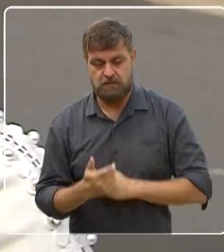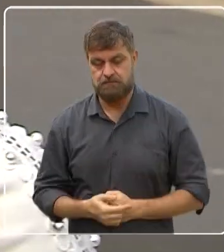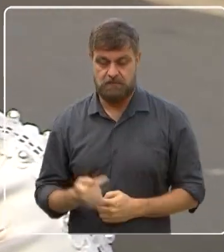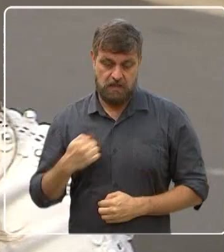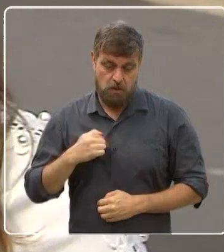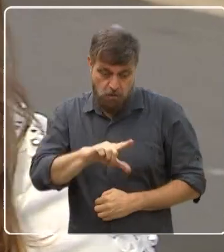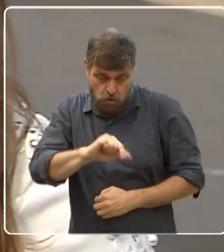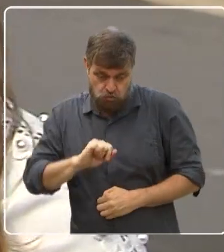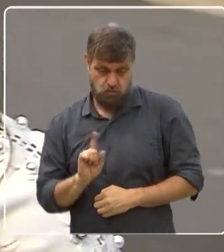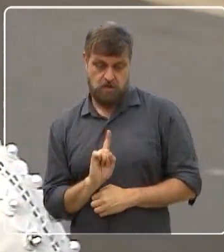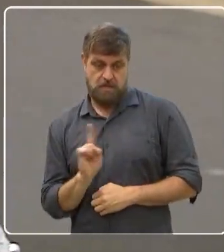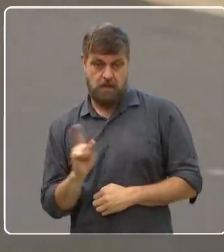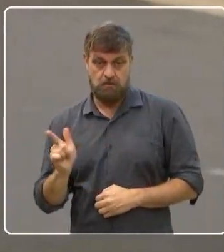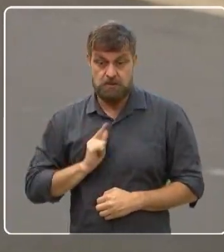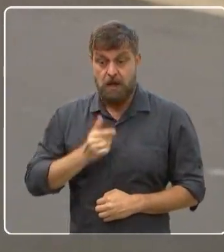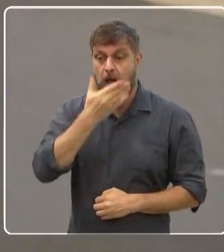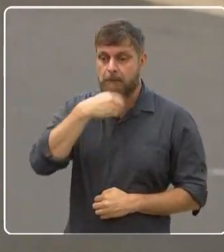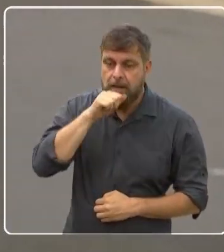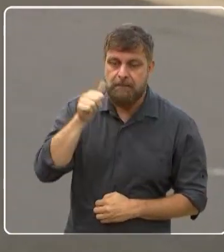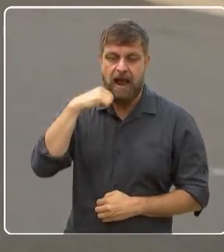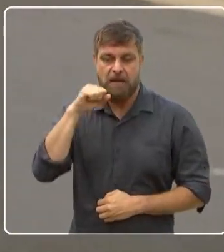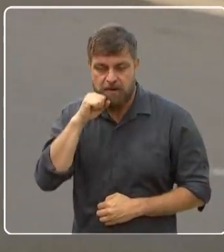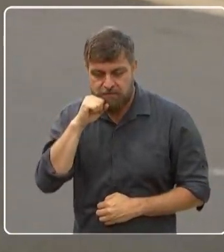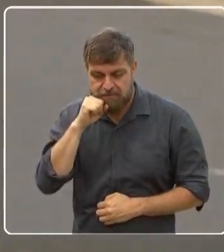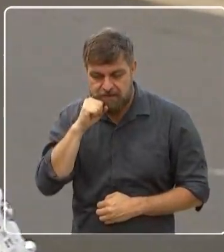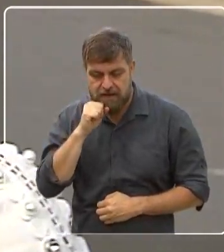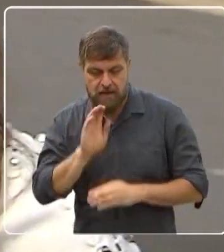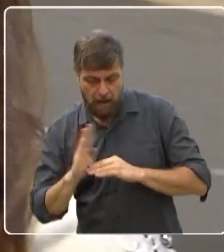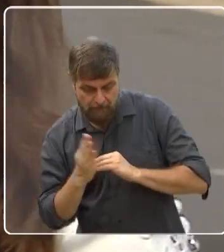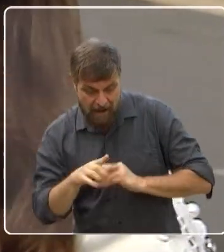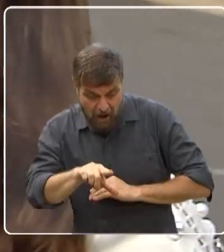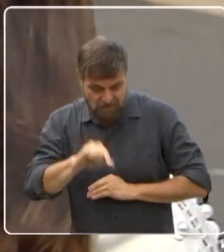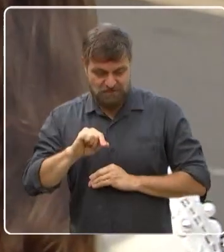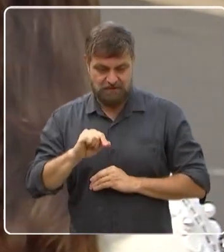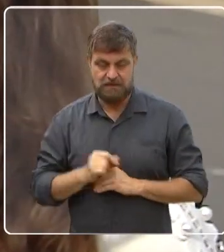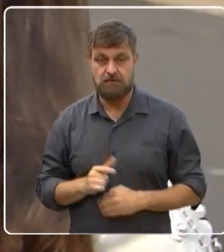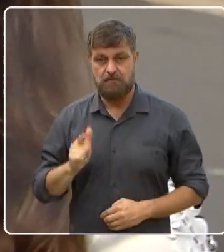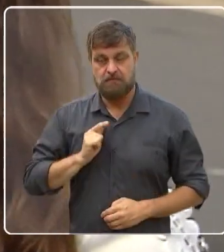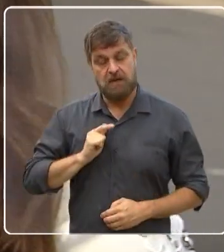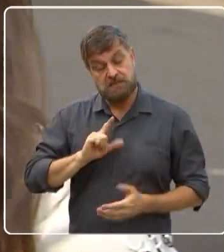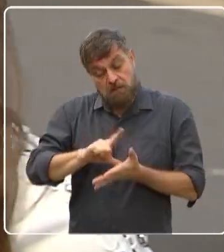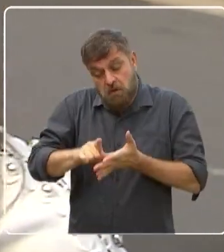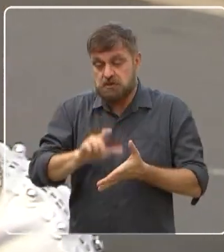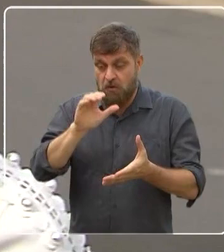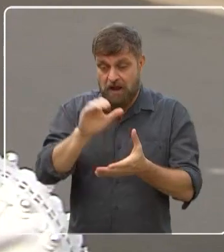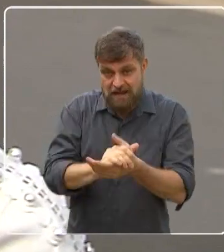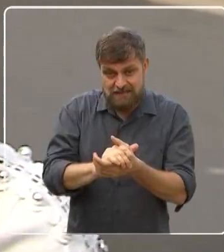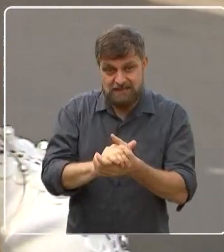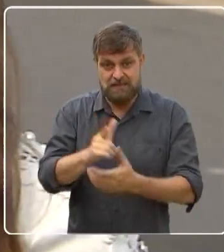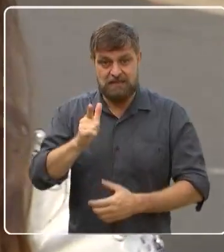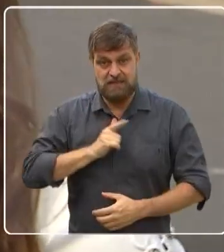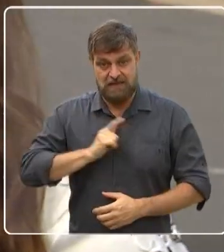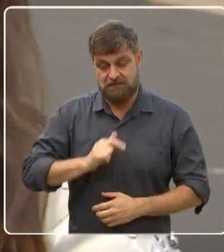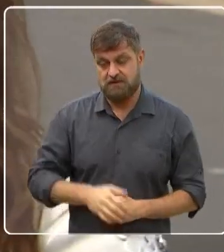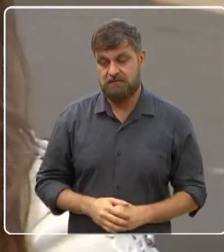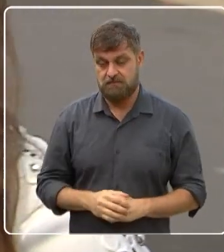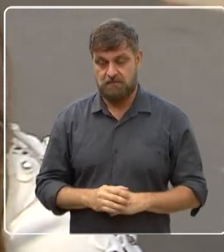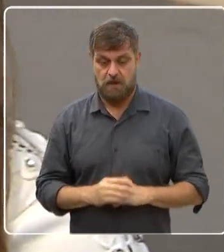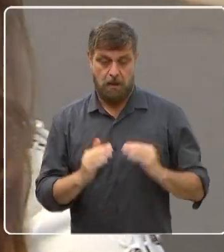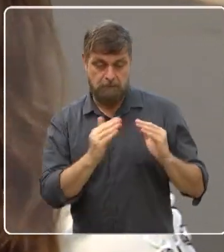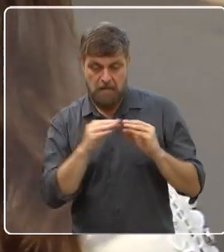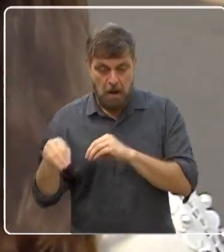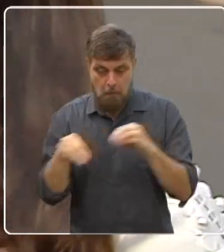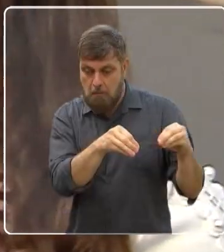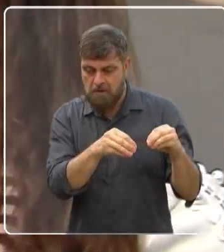não foi um bairro de escolha meu, foi um bairro de escolha dos meus pais, eu casei, né? Tive a oportunidade de morar em outro